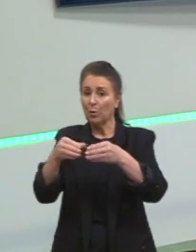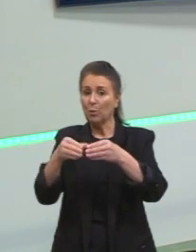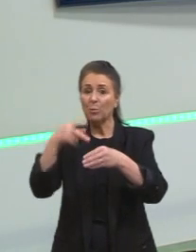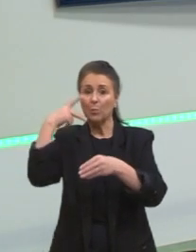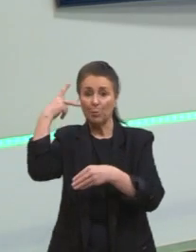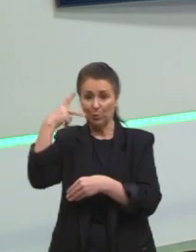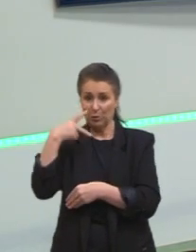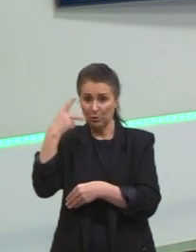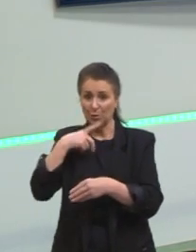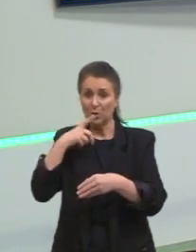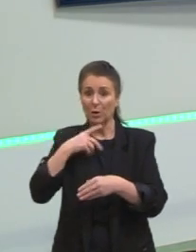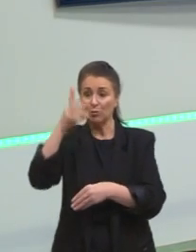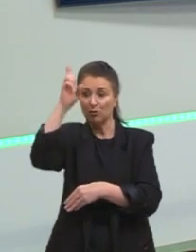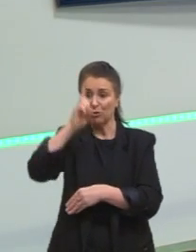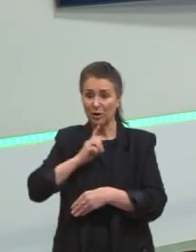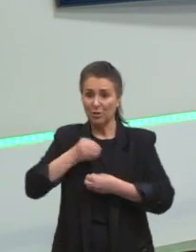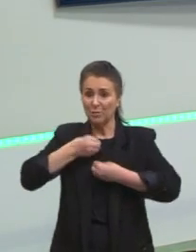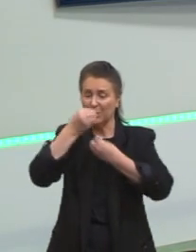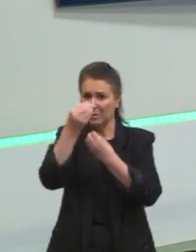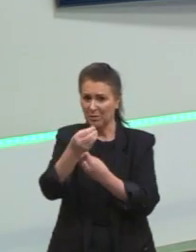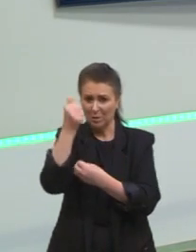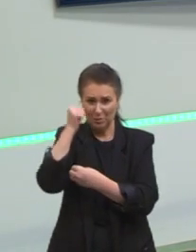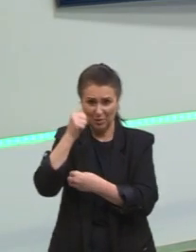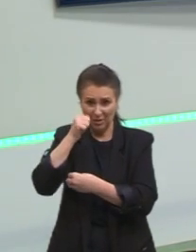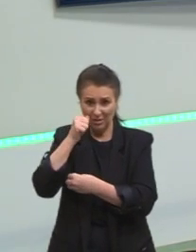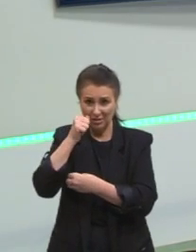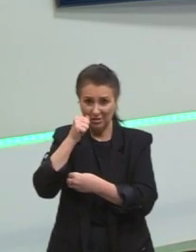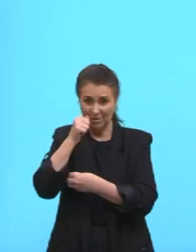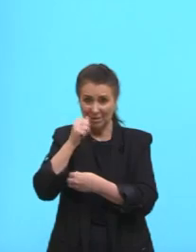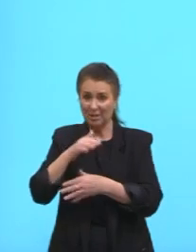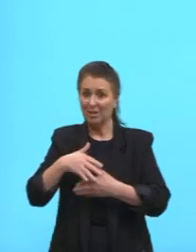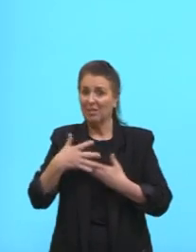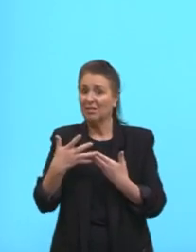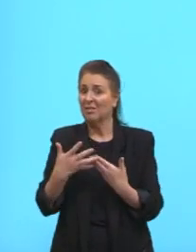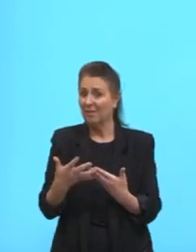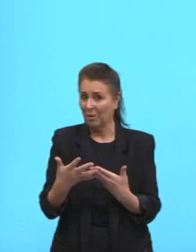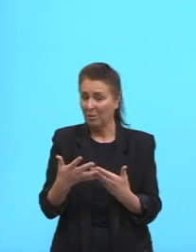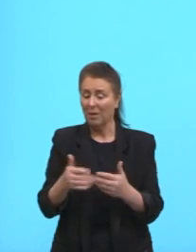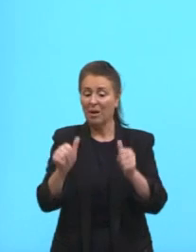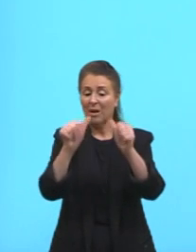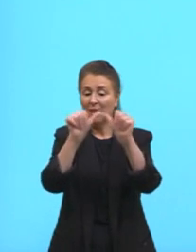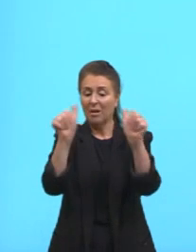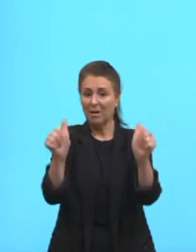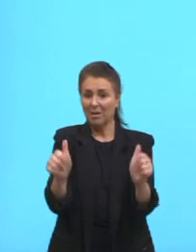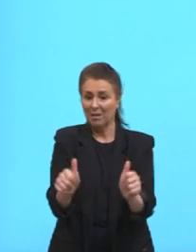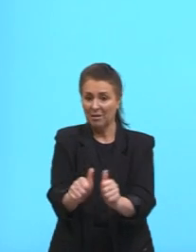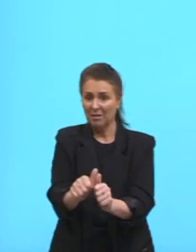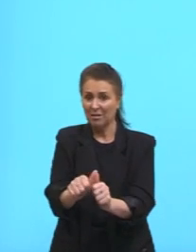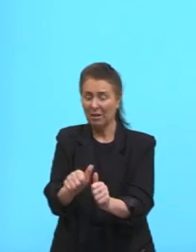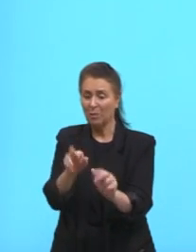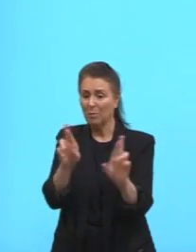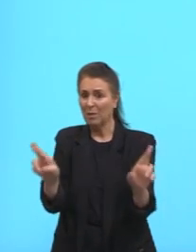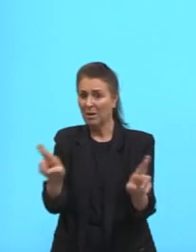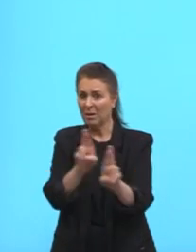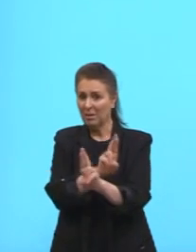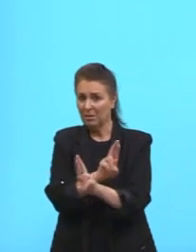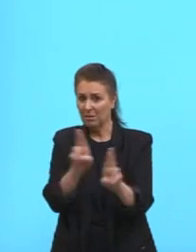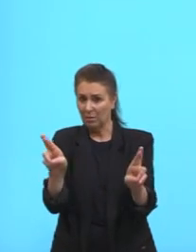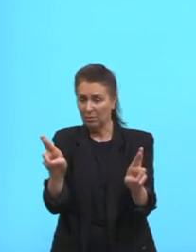tentando invalidar esse direito que foi conquistado. Mas, então, essa imagem está relacionada com o quê? Com uma